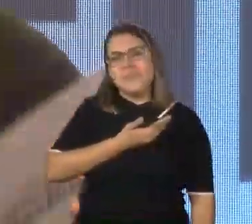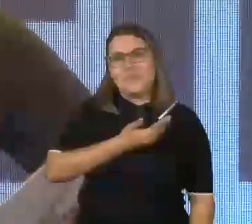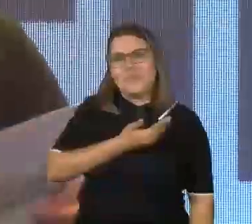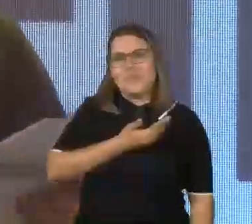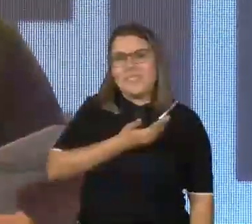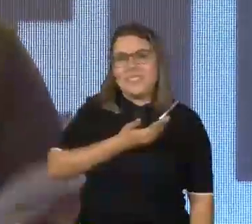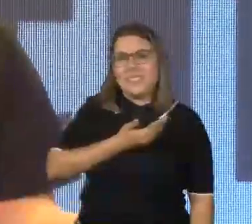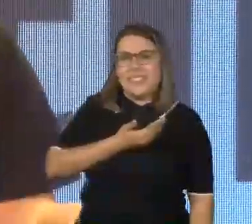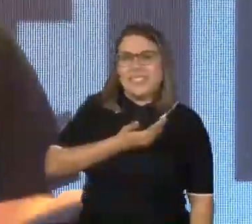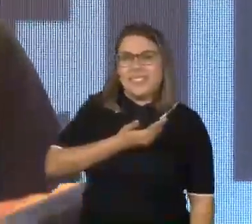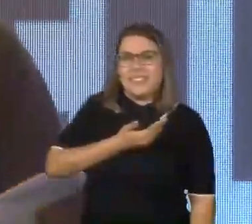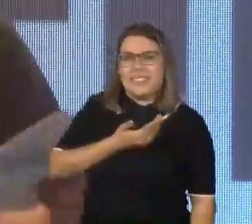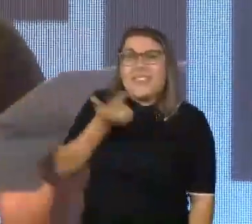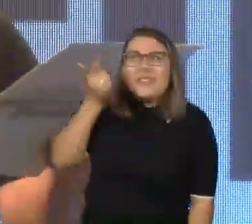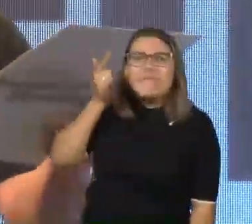por mais importante